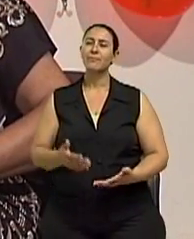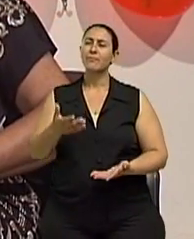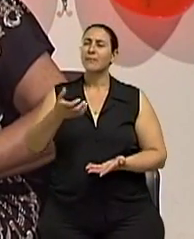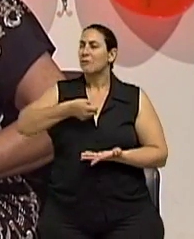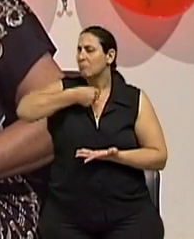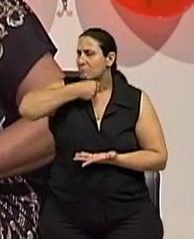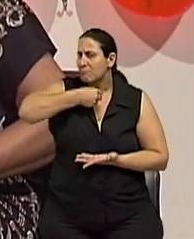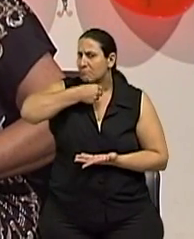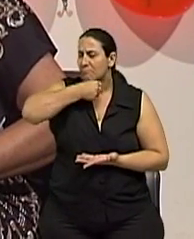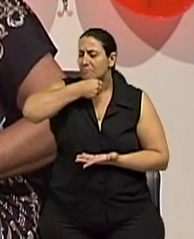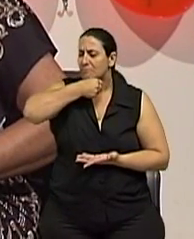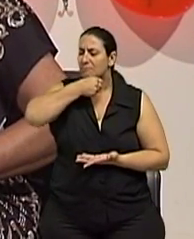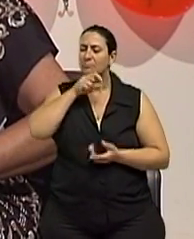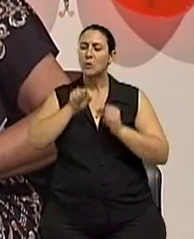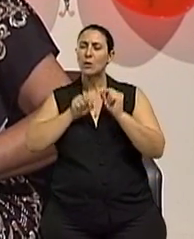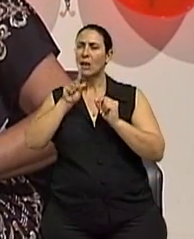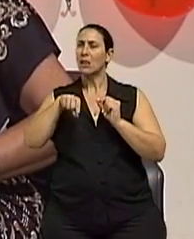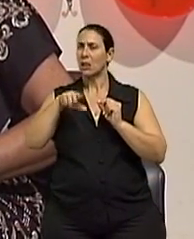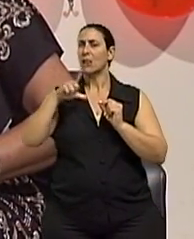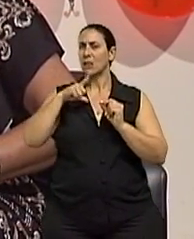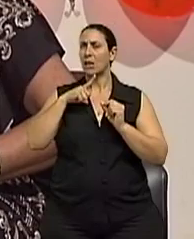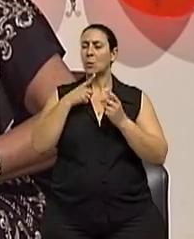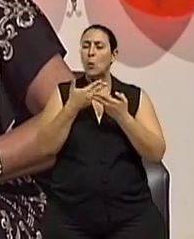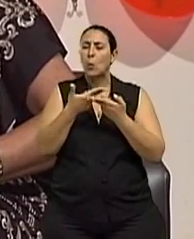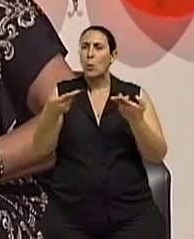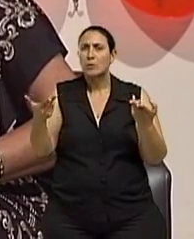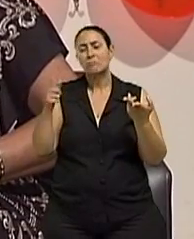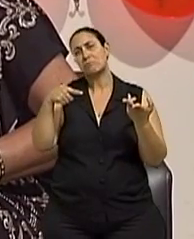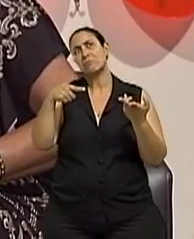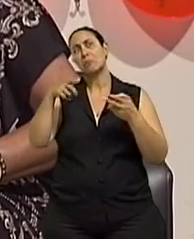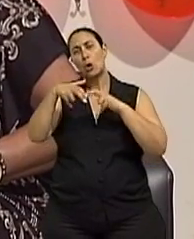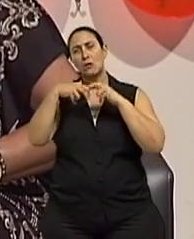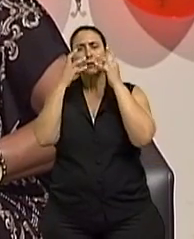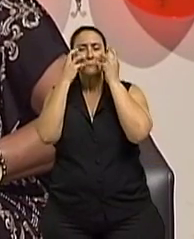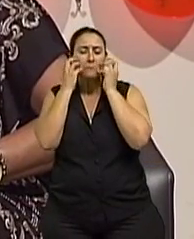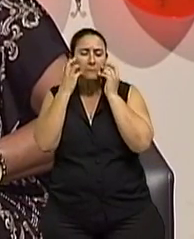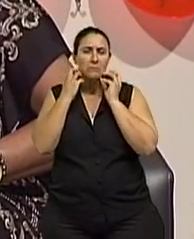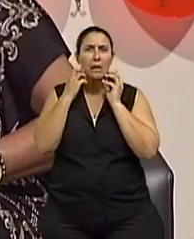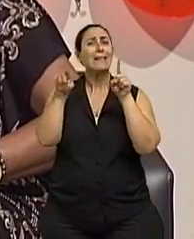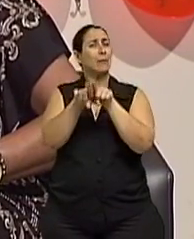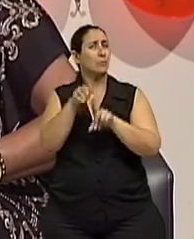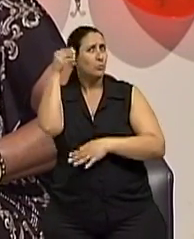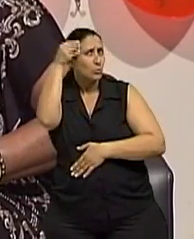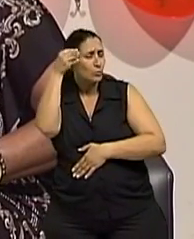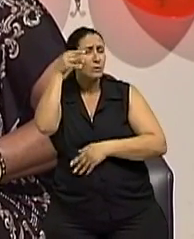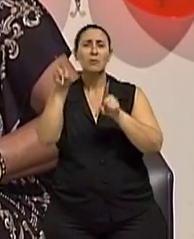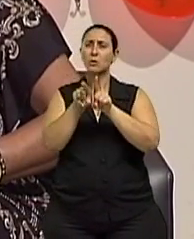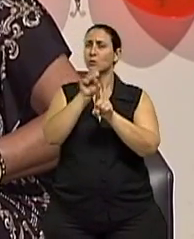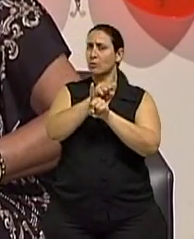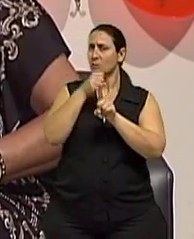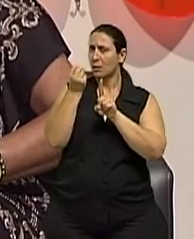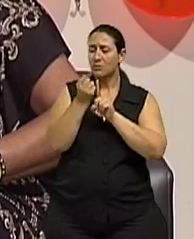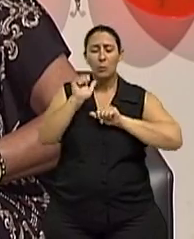Envelhecimento é um conceito que abrange uma série de fatores, como alterações físicas, psicológicas e também sociais. São